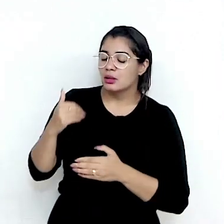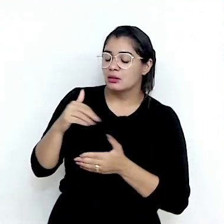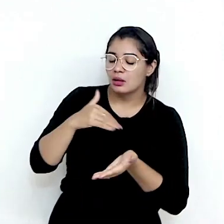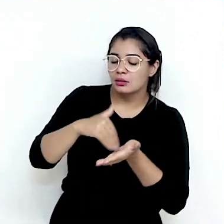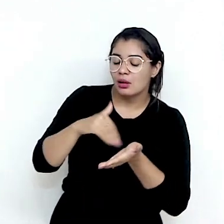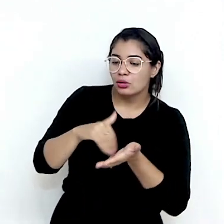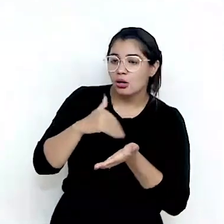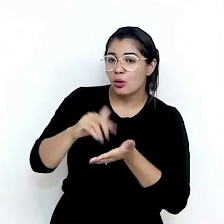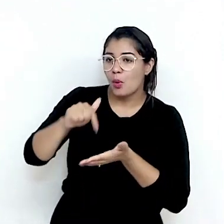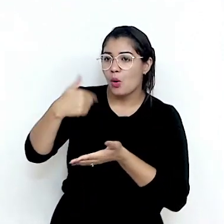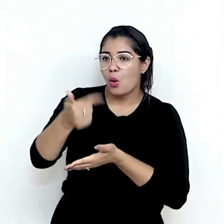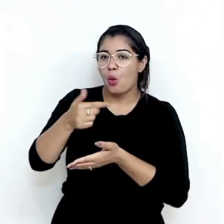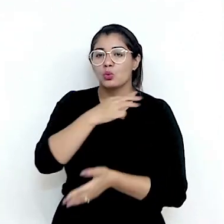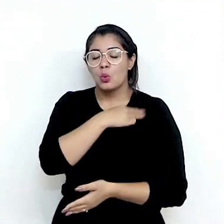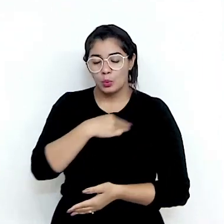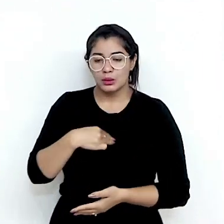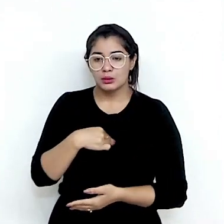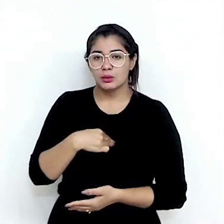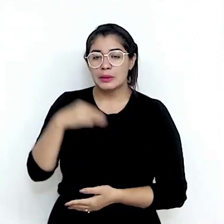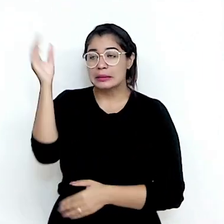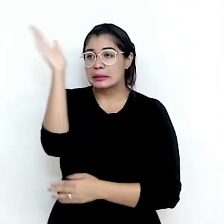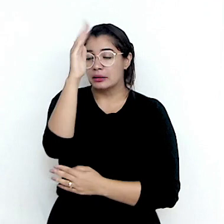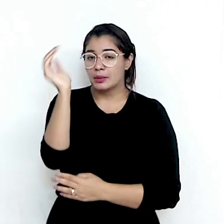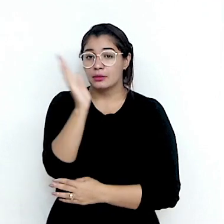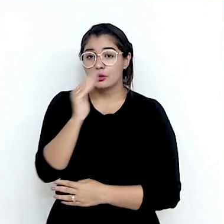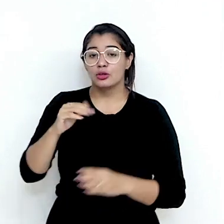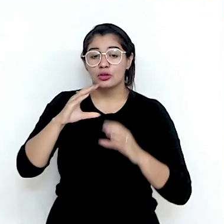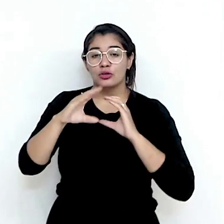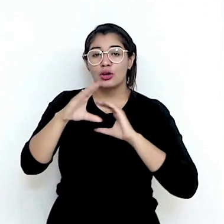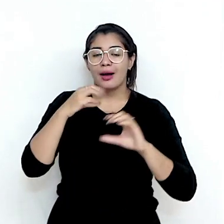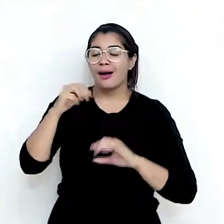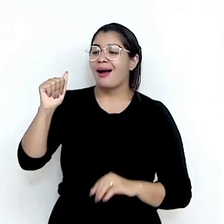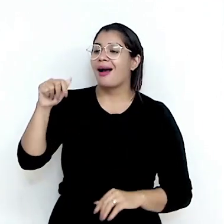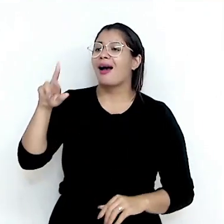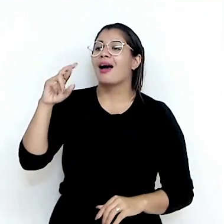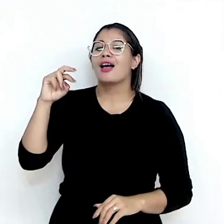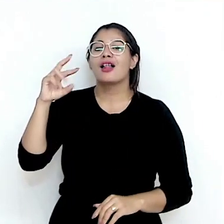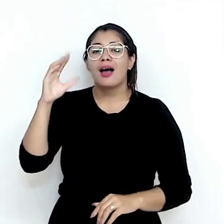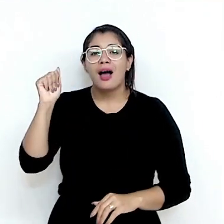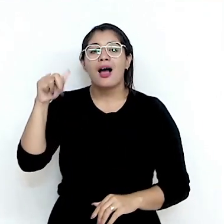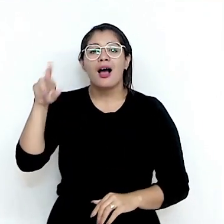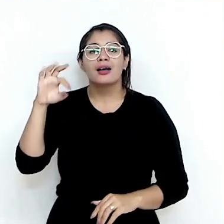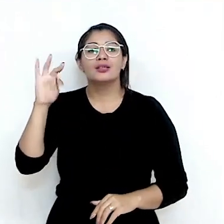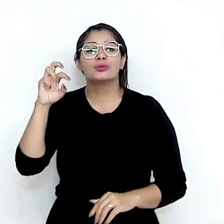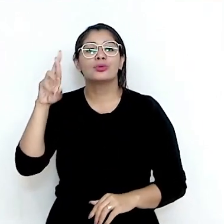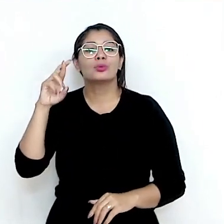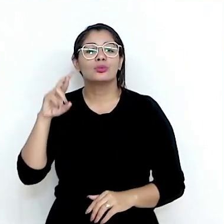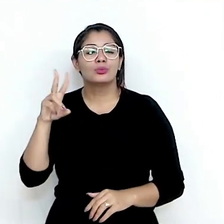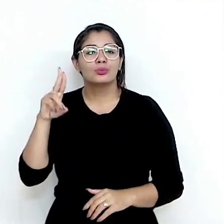Telecomunicações do Ministério das Comunicações do Brasil, secretário Arthur Coimbra. Secretário Vitor,